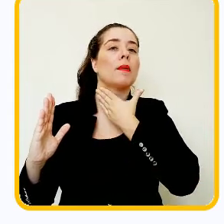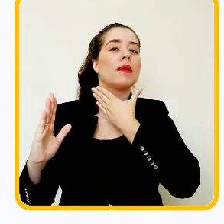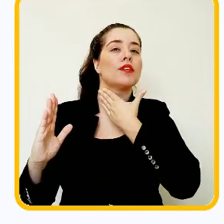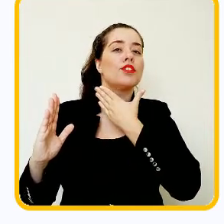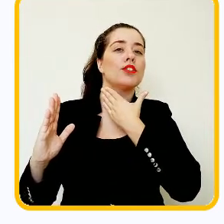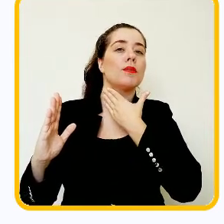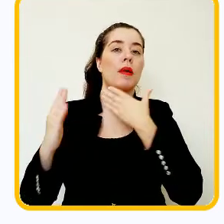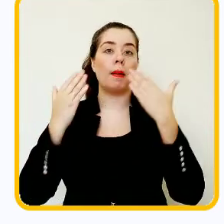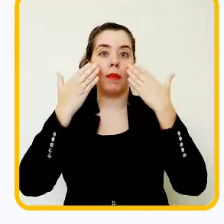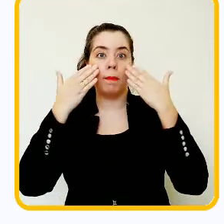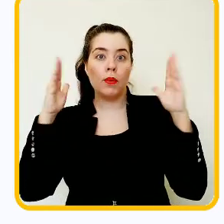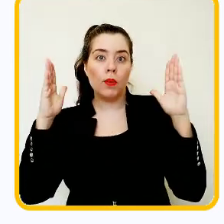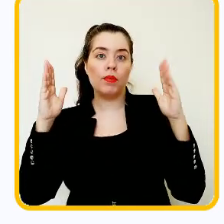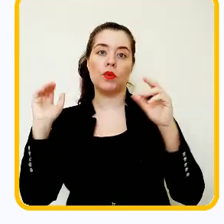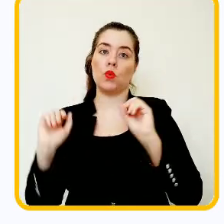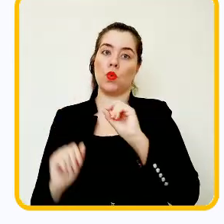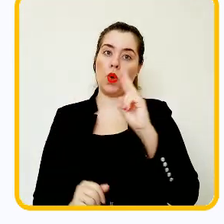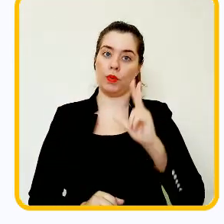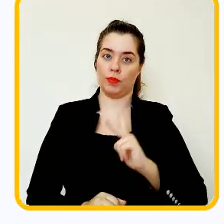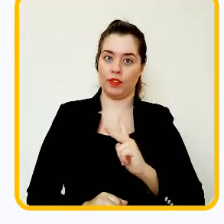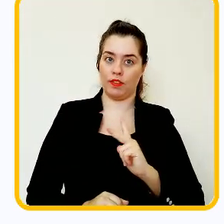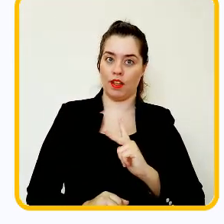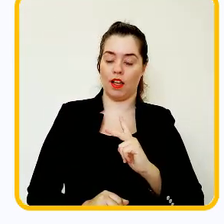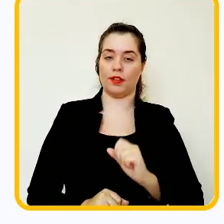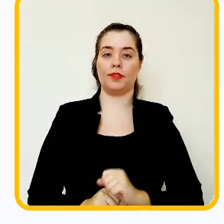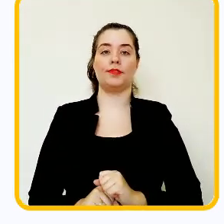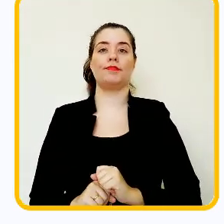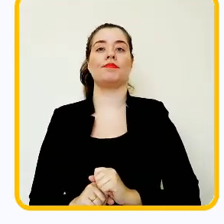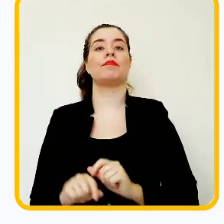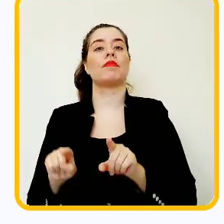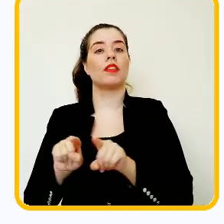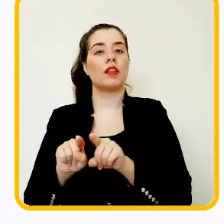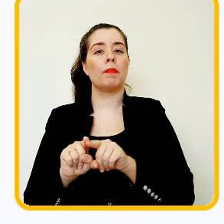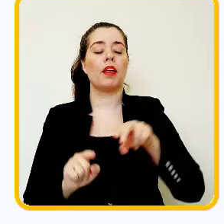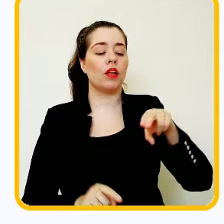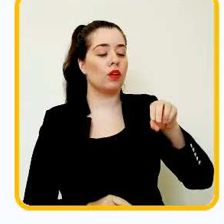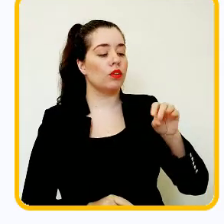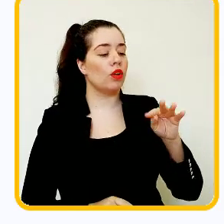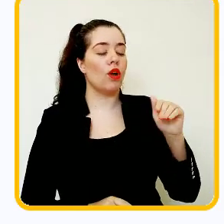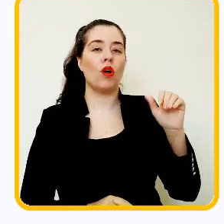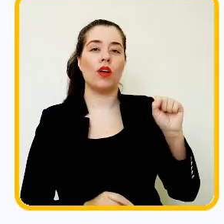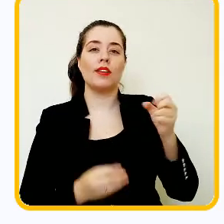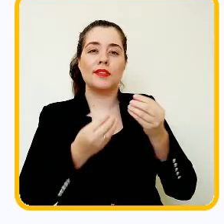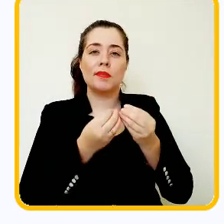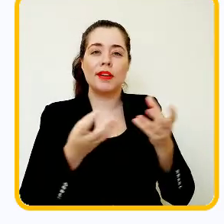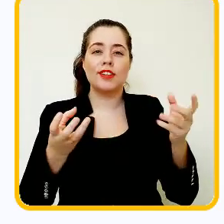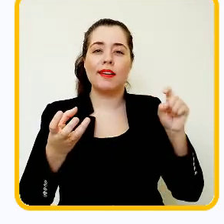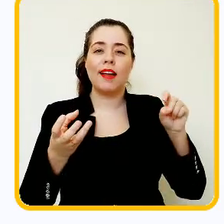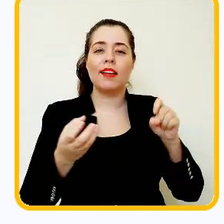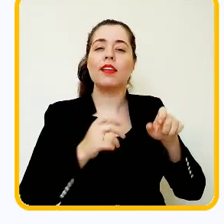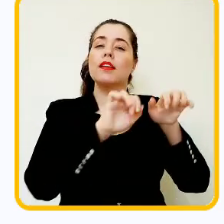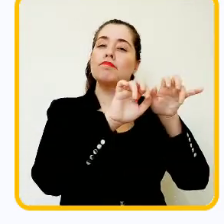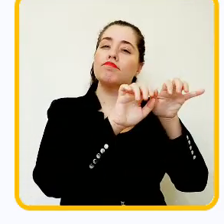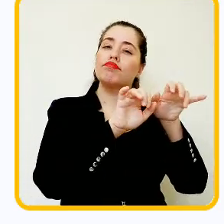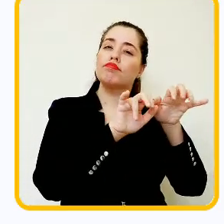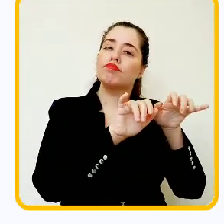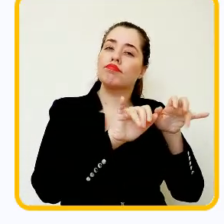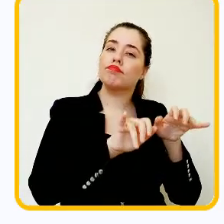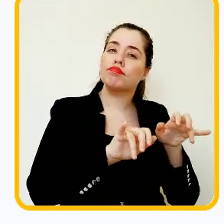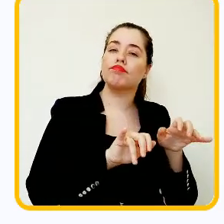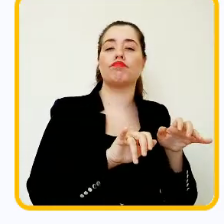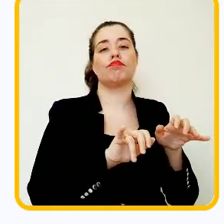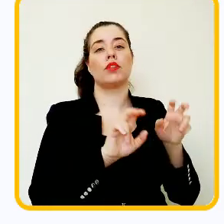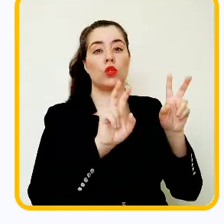bate-papo público e privado, notas compartilhadas, que é onde você pode fazer o registro e tomar